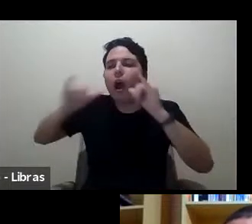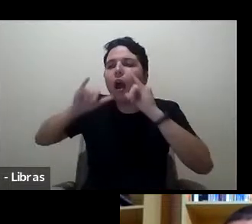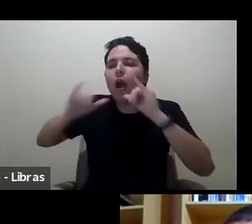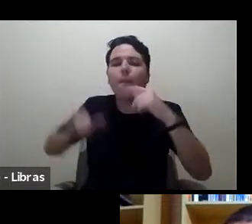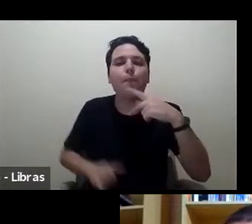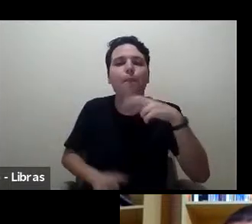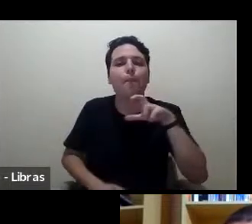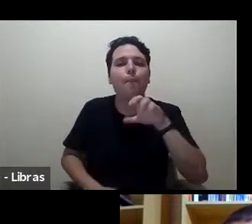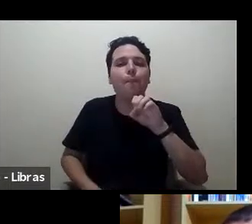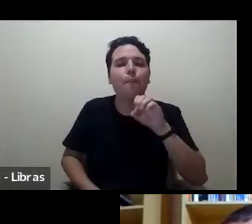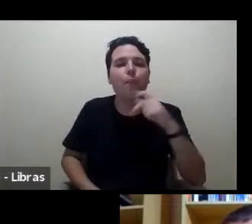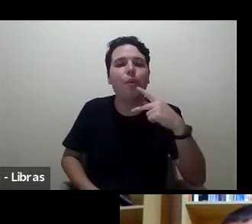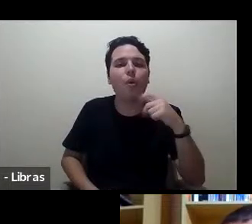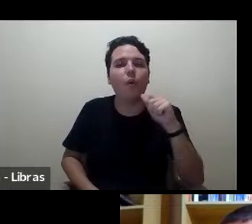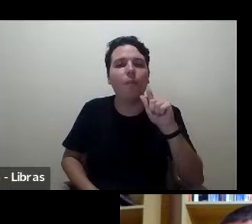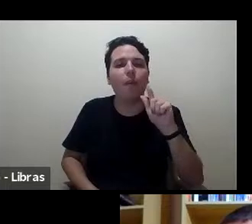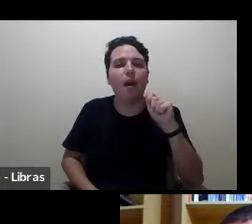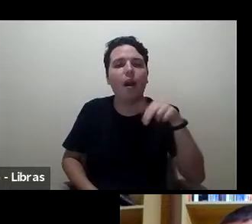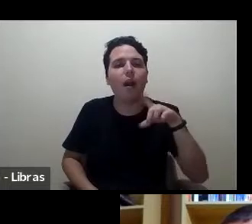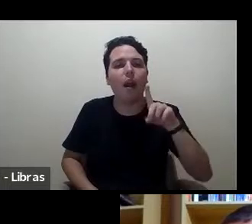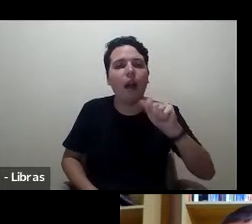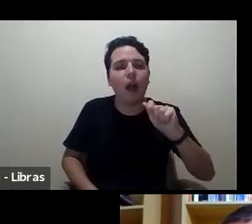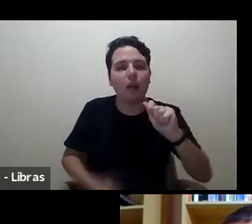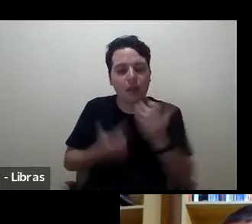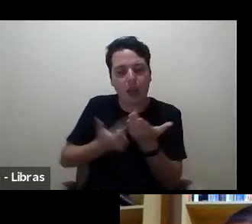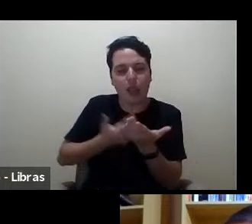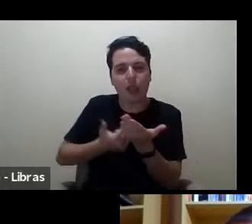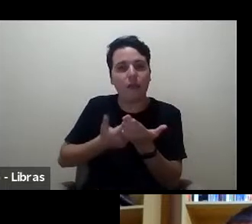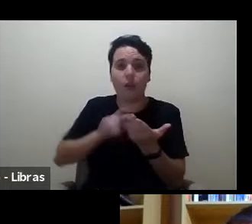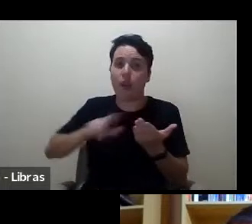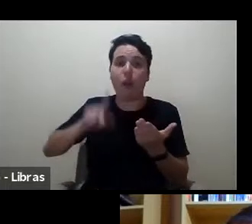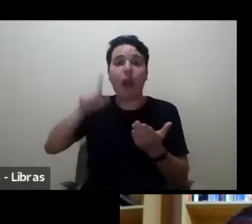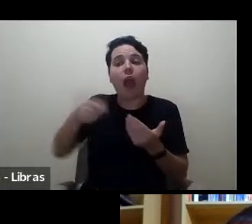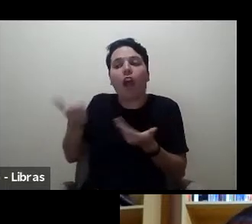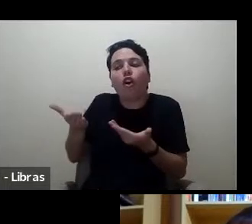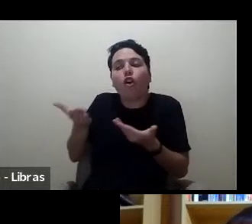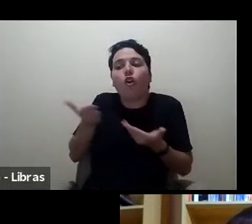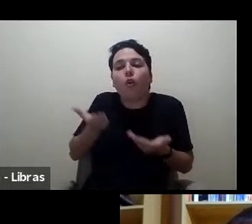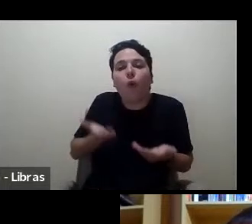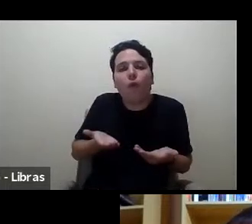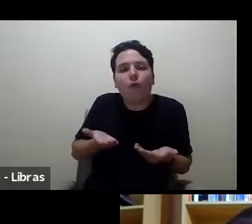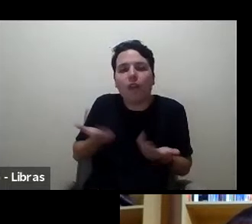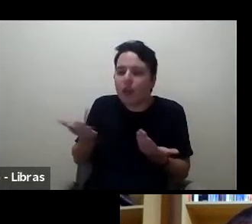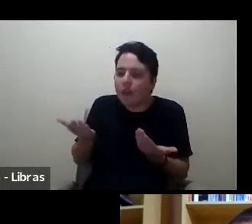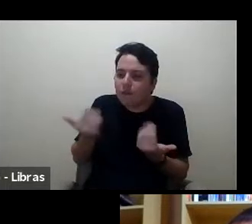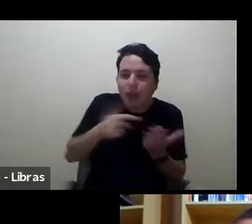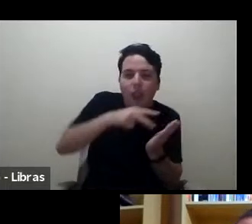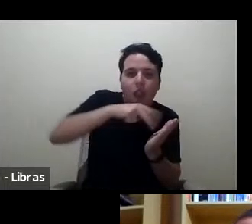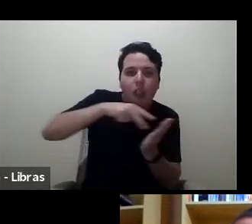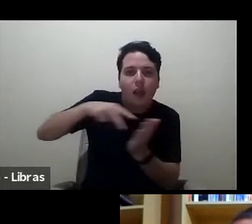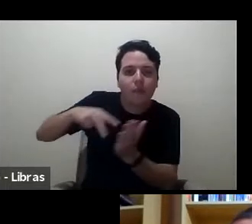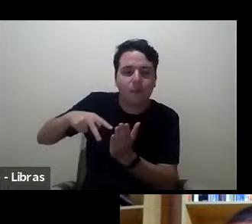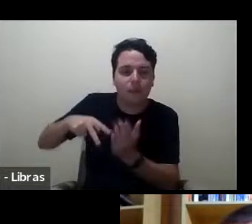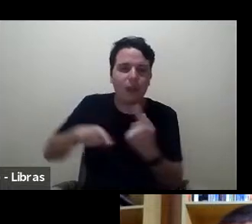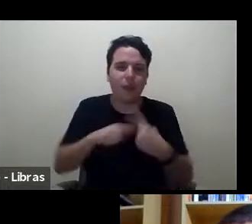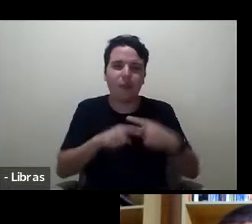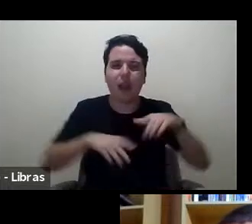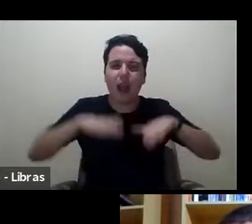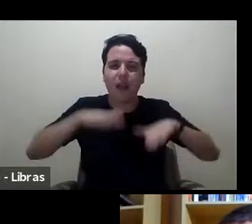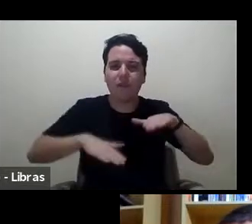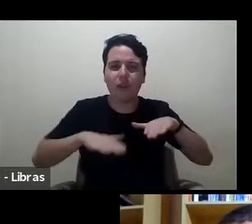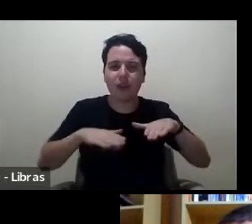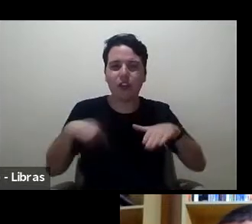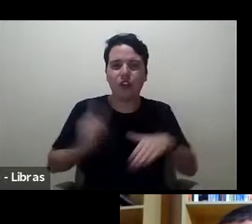E eu acho que é isso que às vezes a gente confunde porque na nossa cultura muitas vezes resenhas são